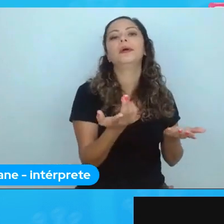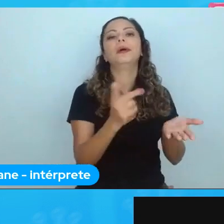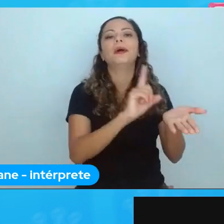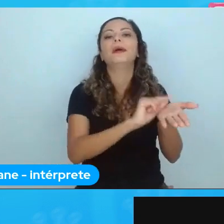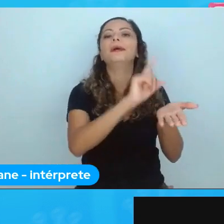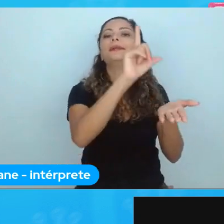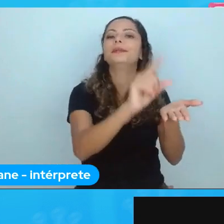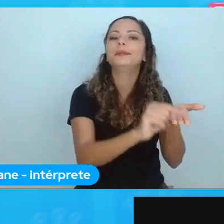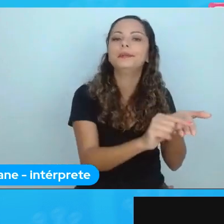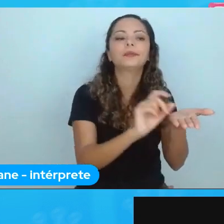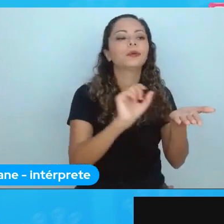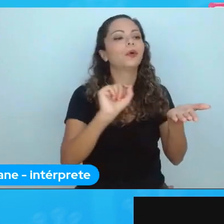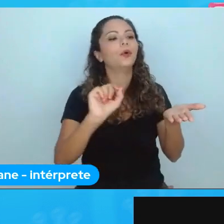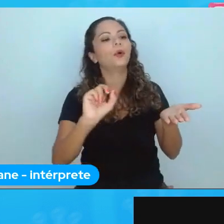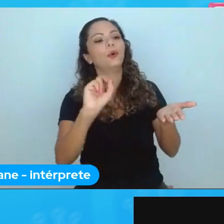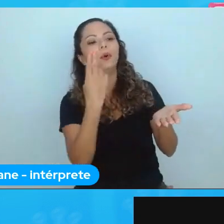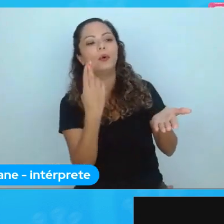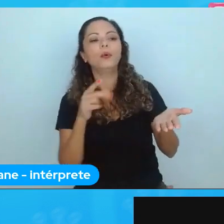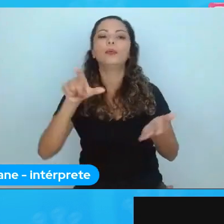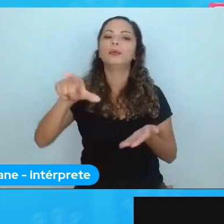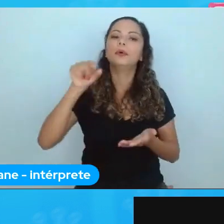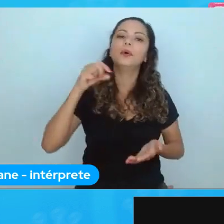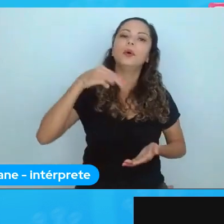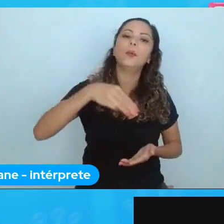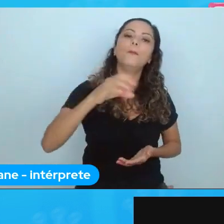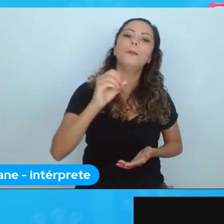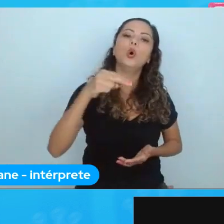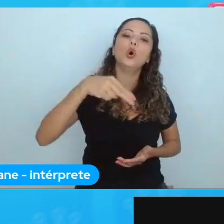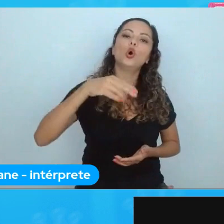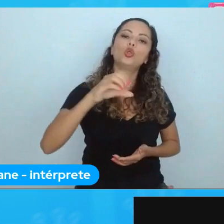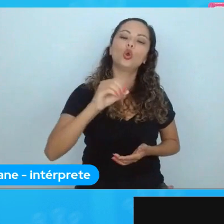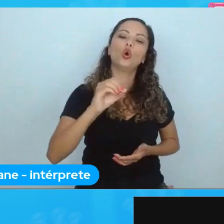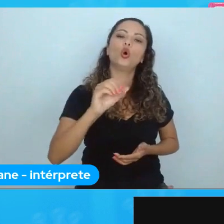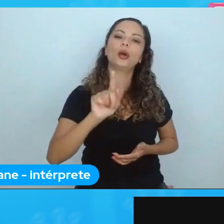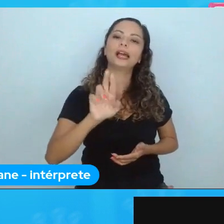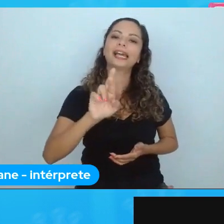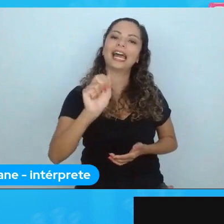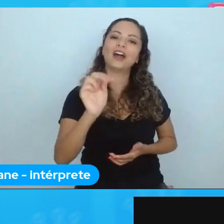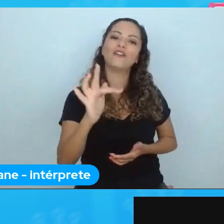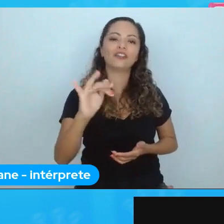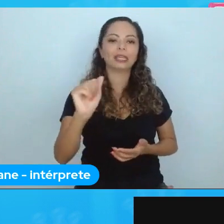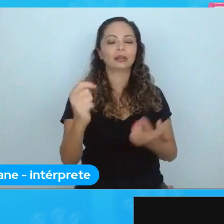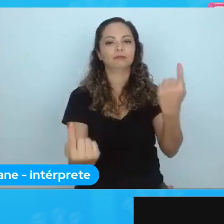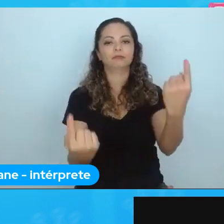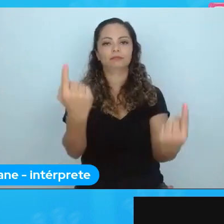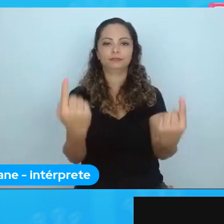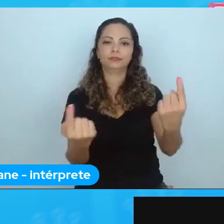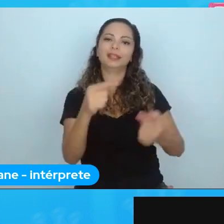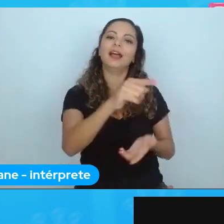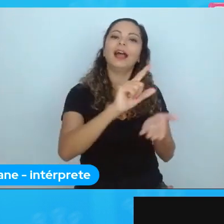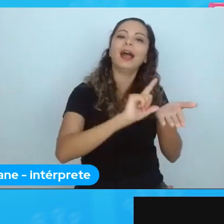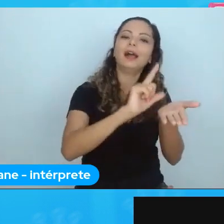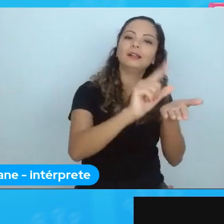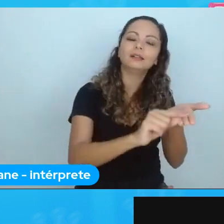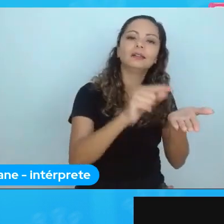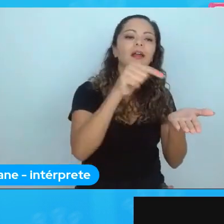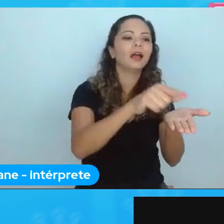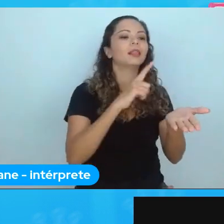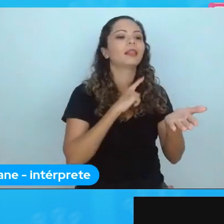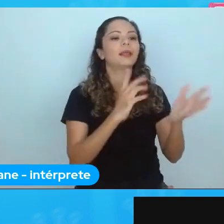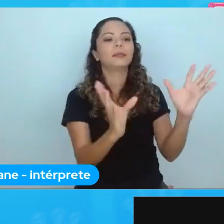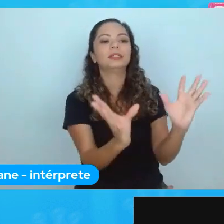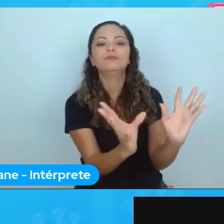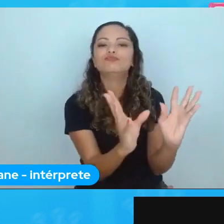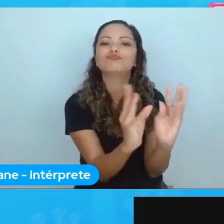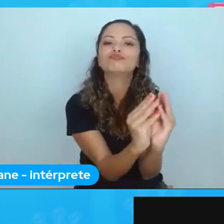científico. O formato de artigo científico, ele era mais enxuto, mais conciso, e preparava a gente melhor para a gente poder publicar em alguma revista depois.